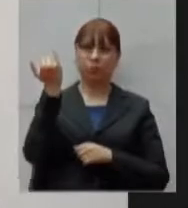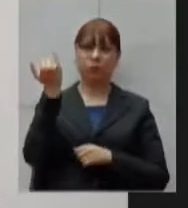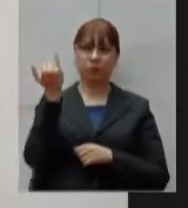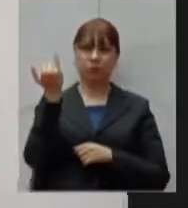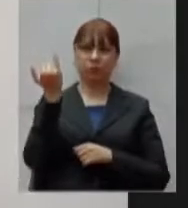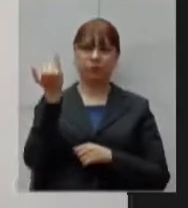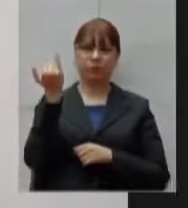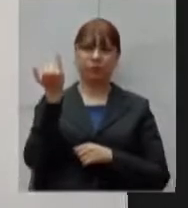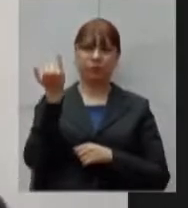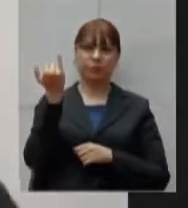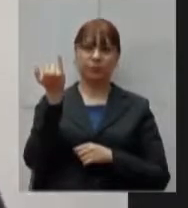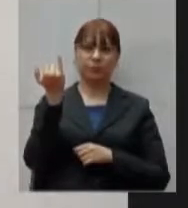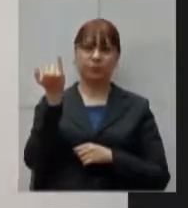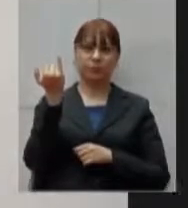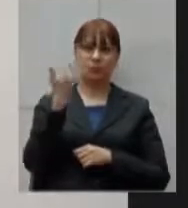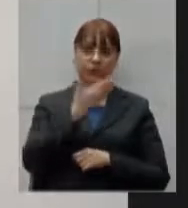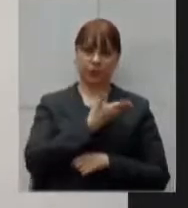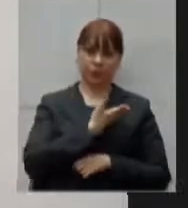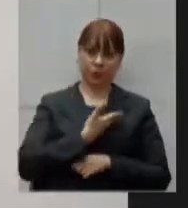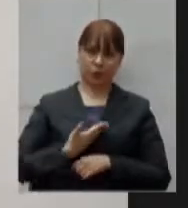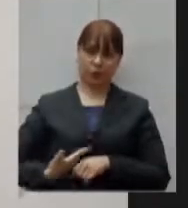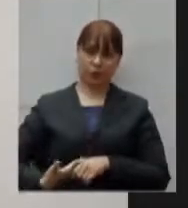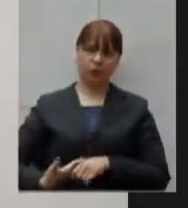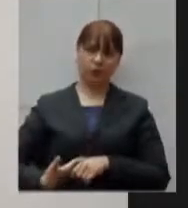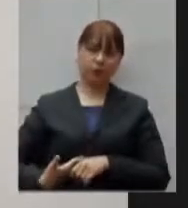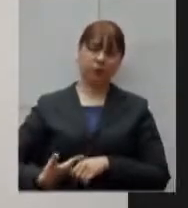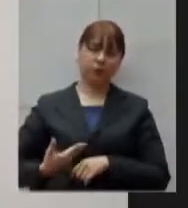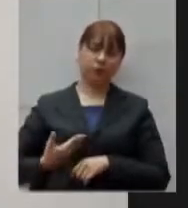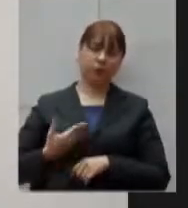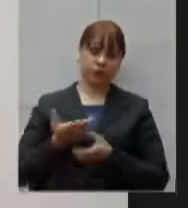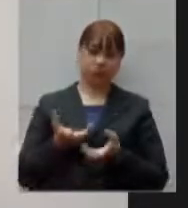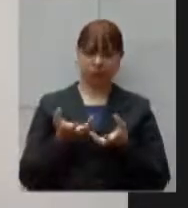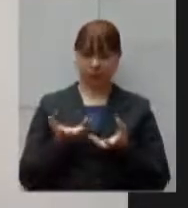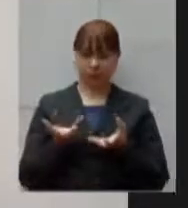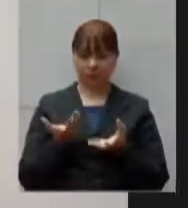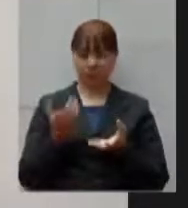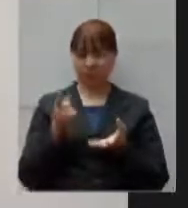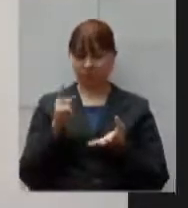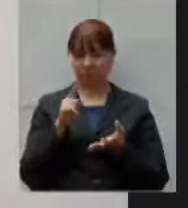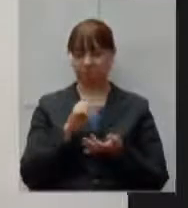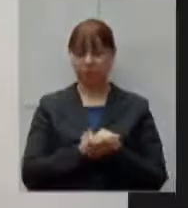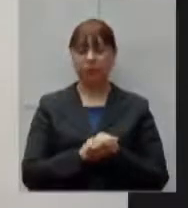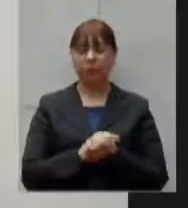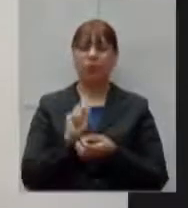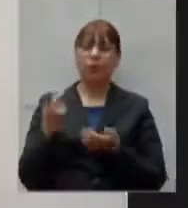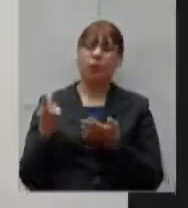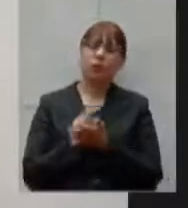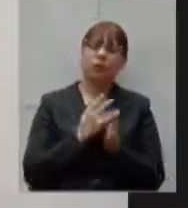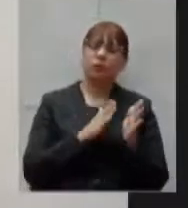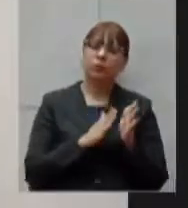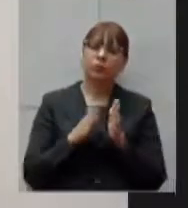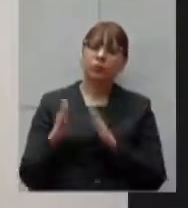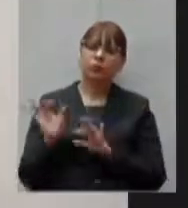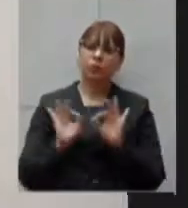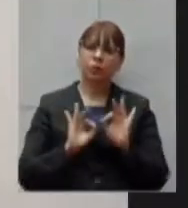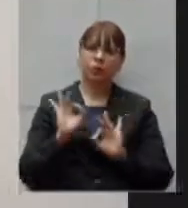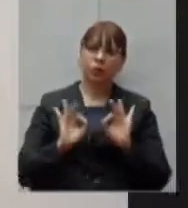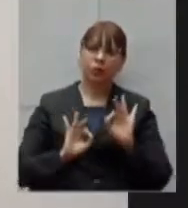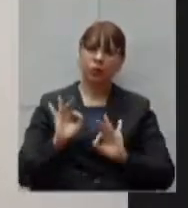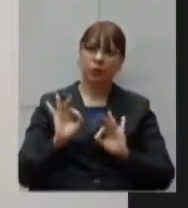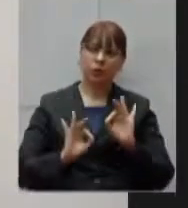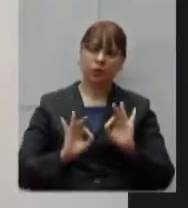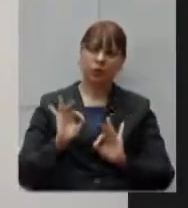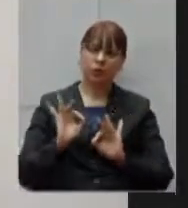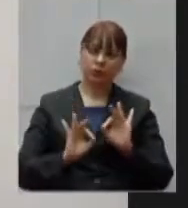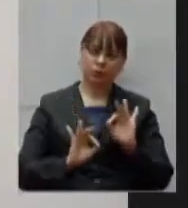pelo atual governador o que ocorreu nesse processo de organização da gestão do